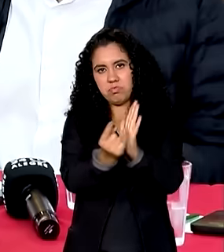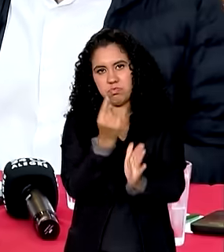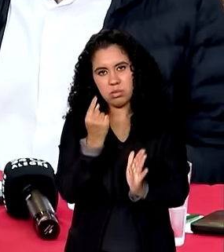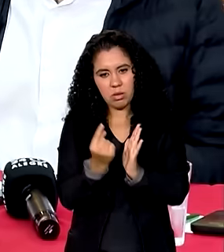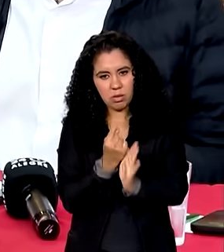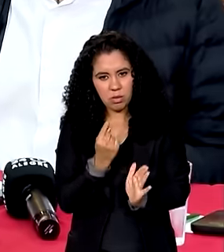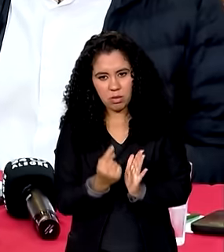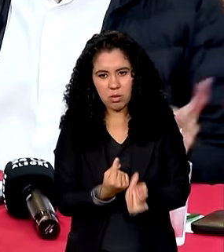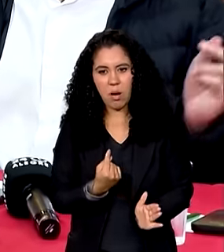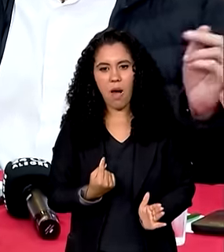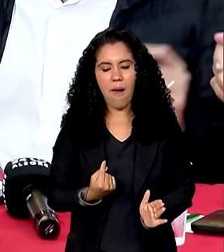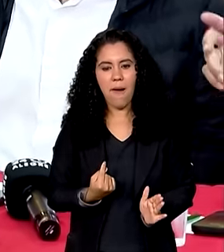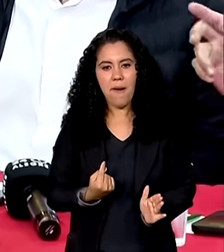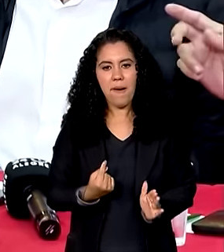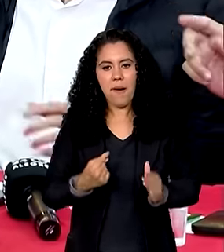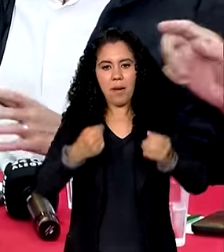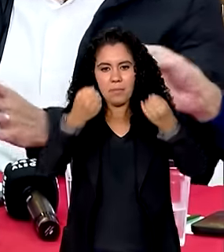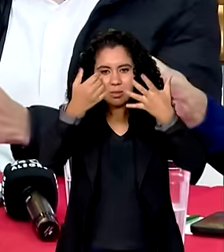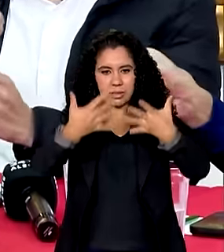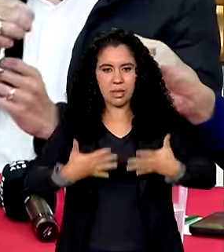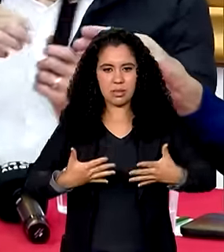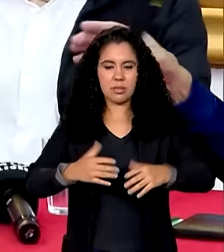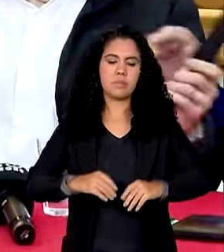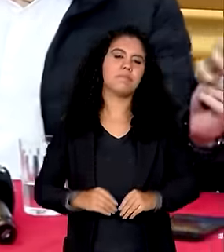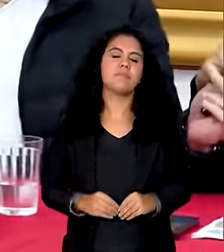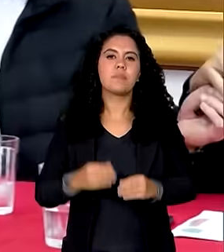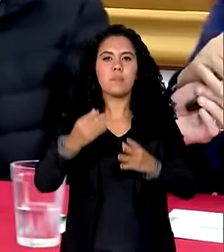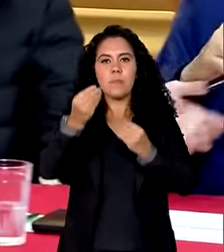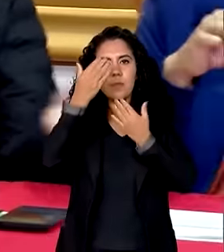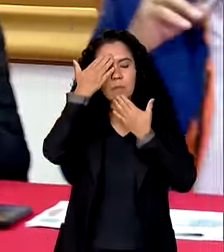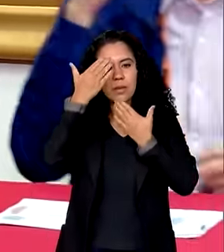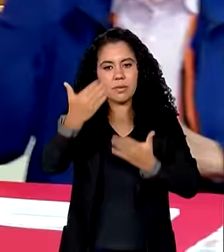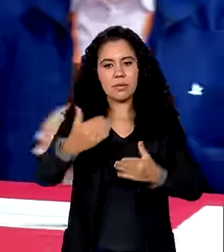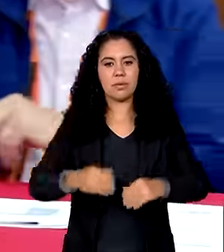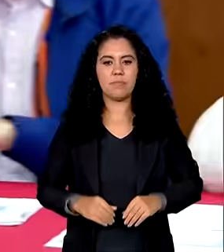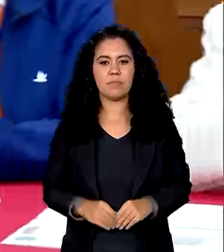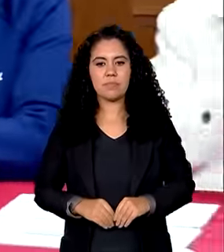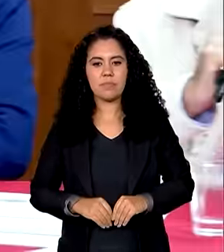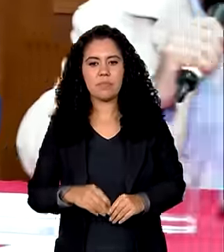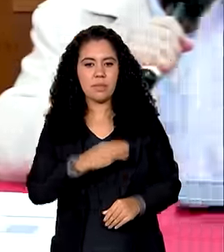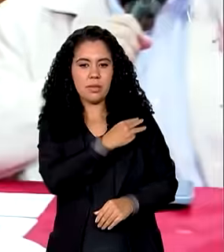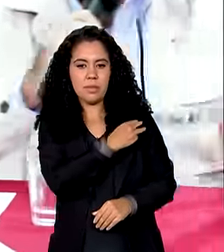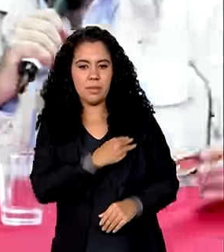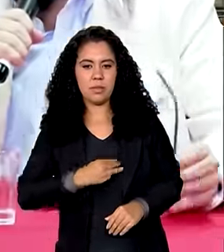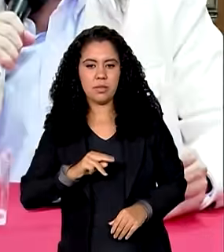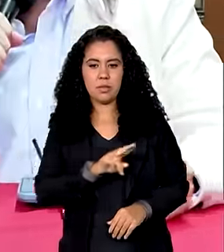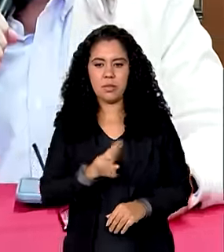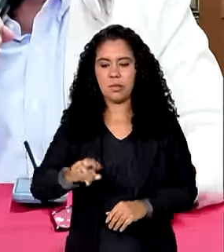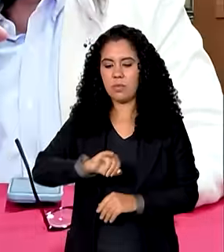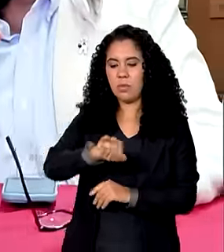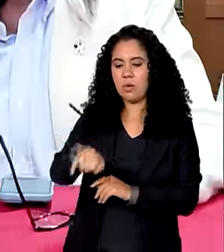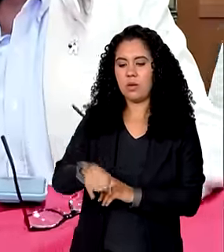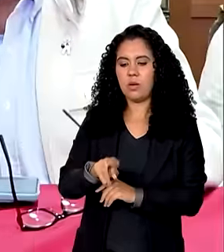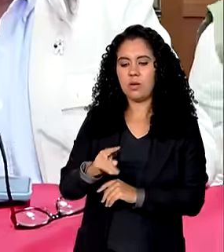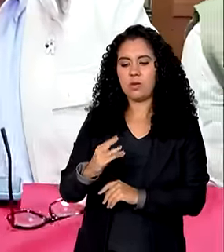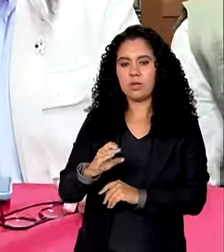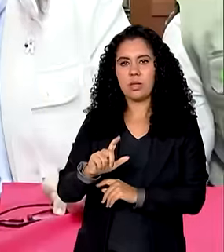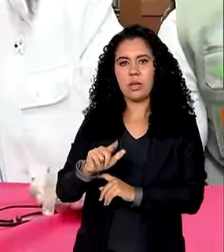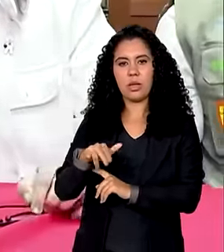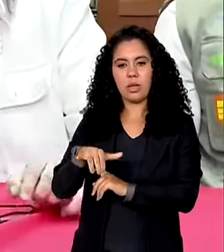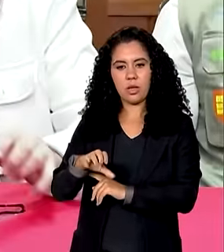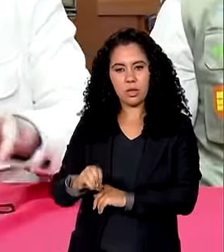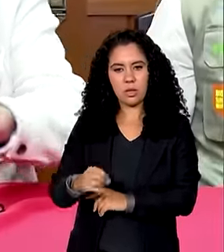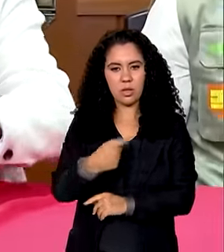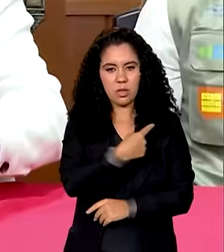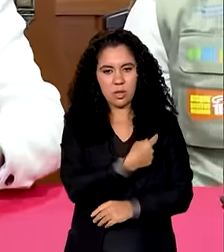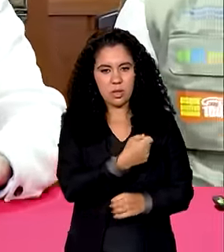para maiores esclarecimentos obrigado ministro Juscelino está aqui